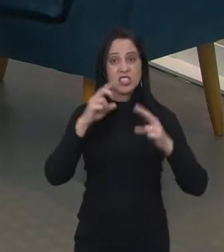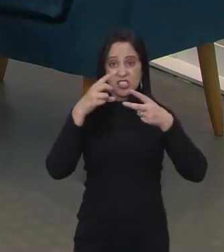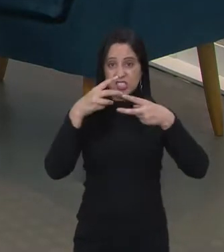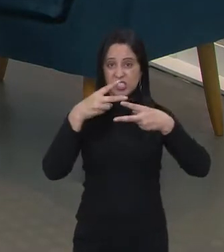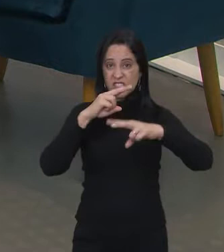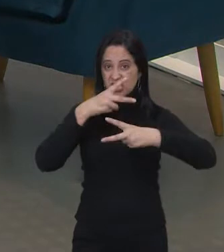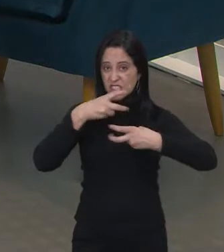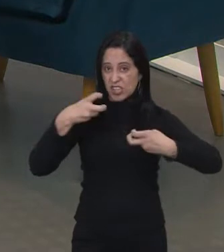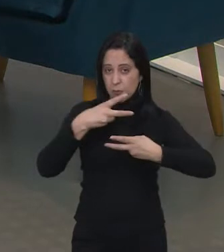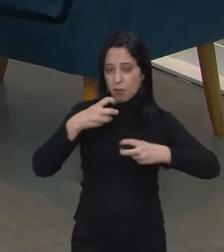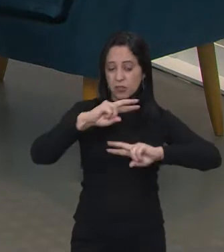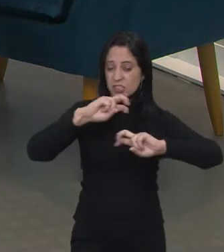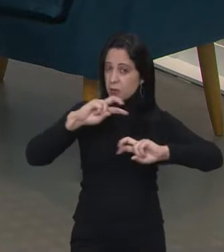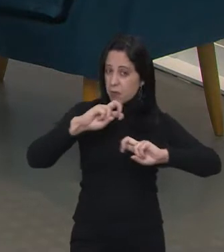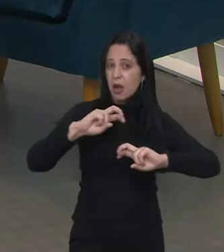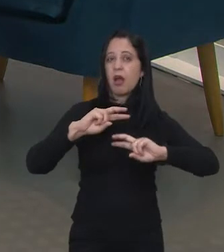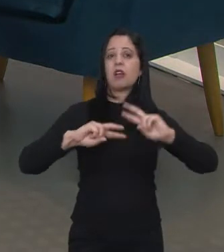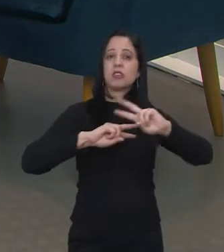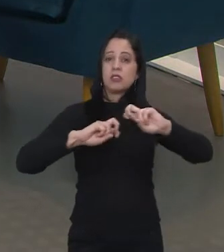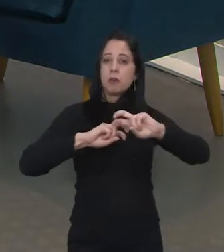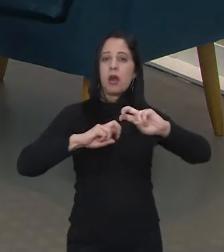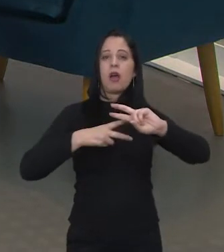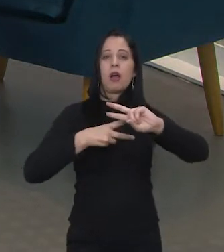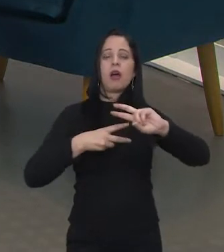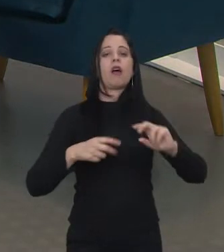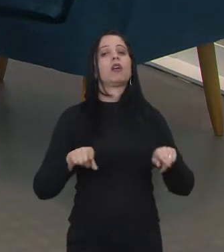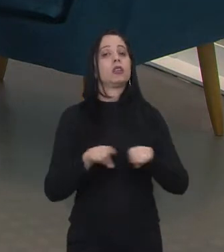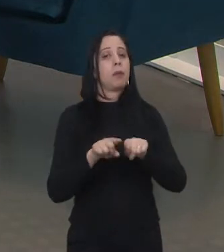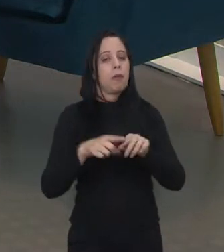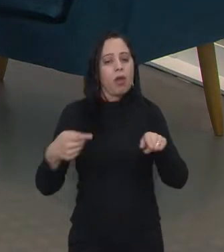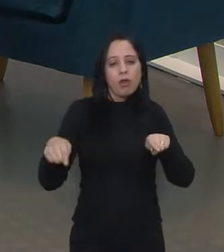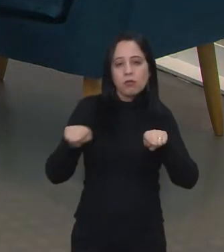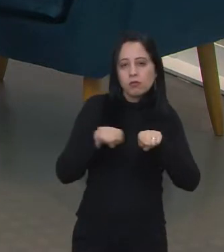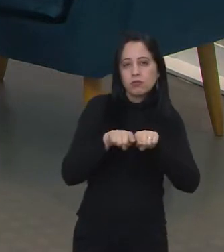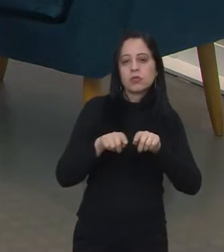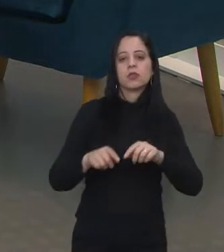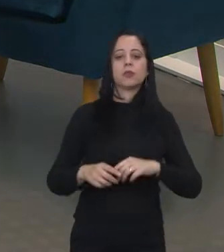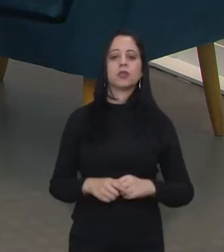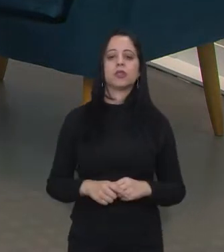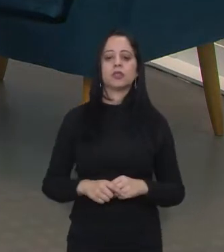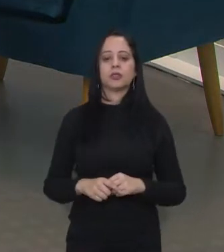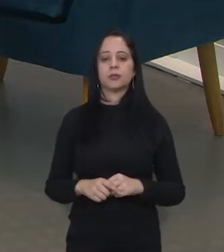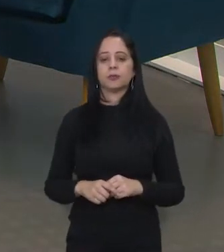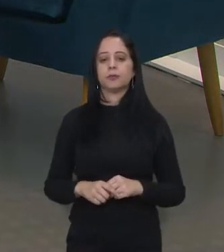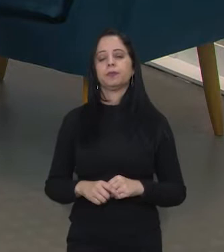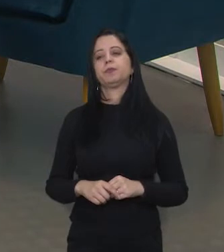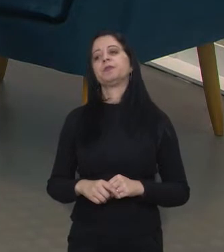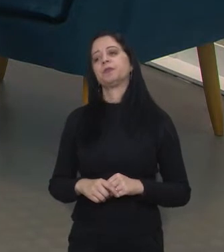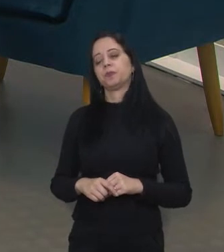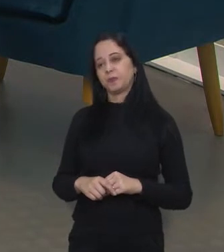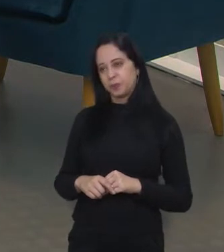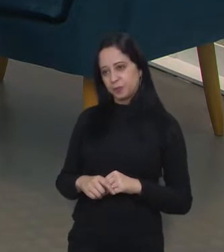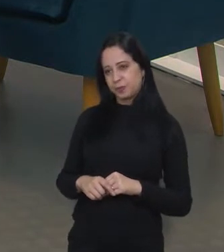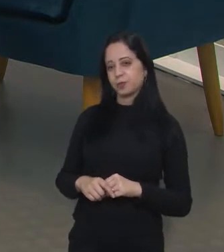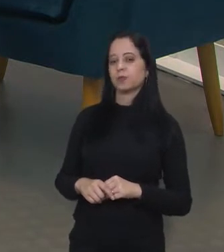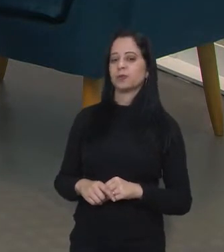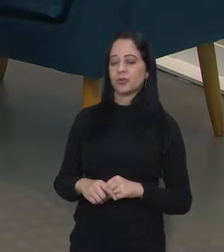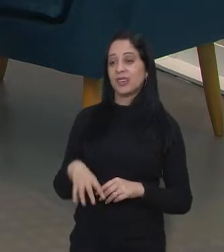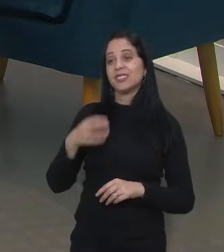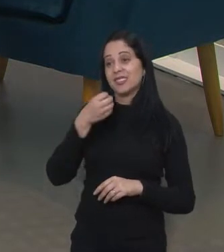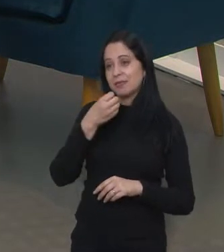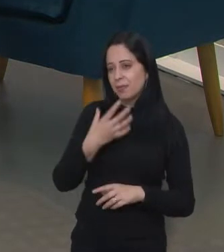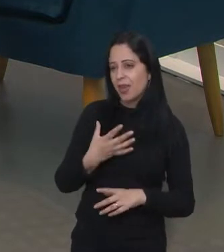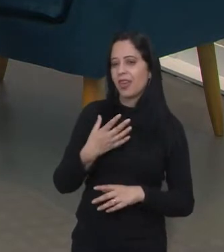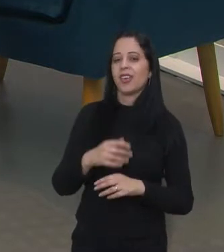FAPESP, todos esses estão muito próximos do parque. Então, é um verdadeiro ecossistema. Muito bem. E falando nessa